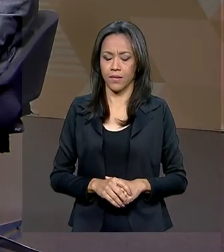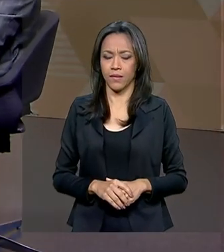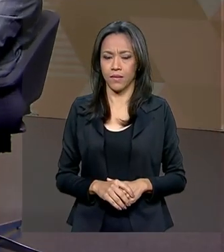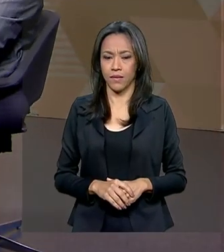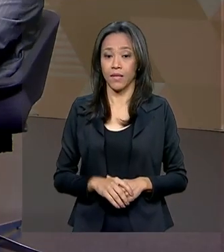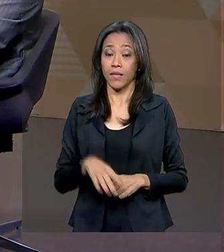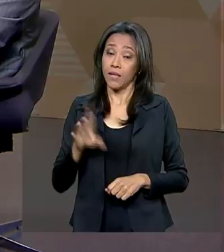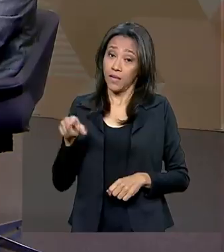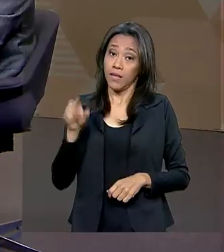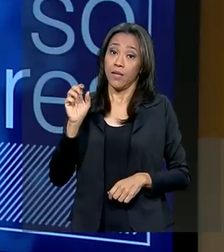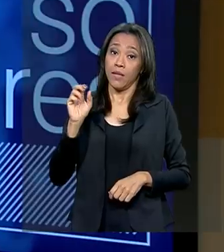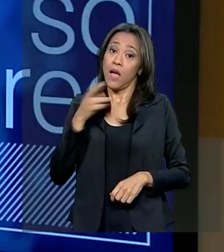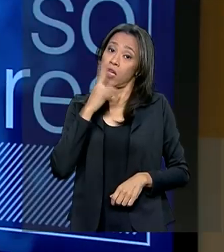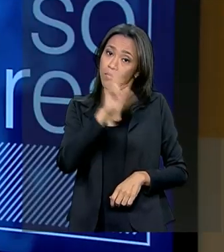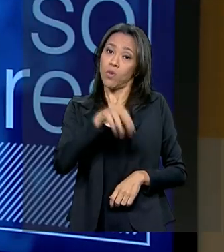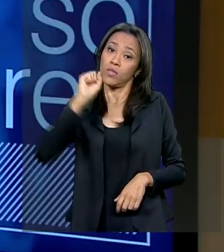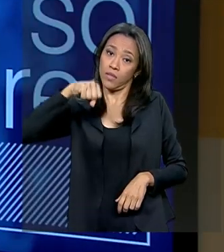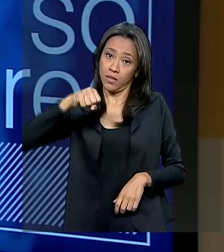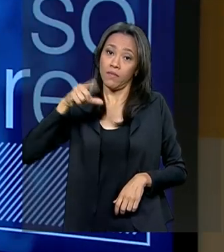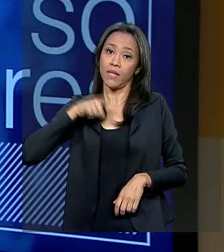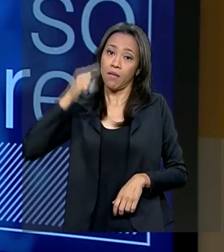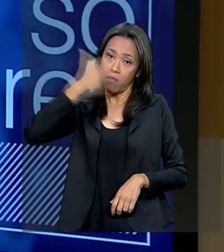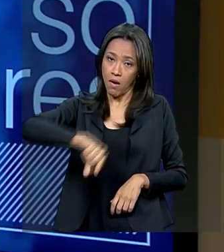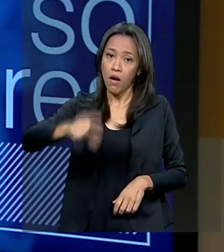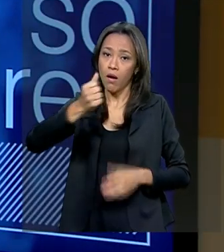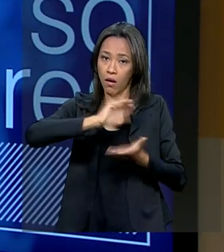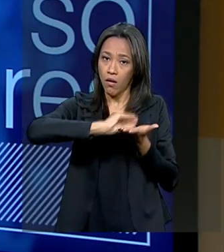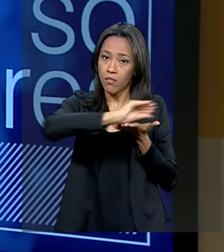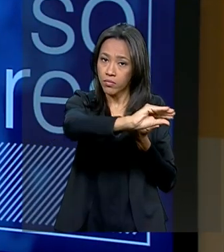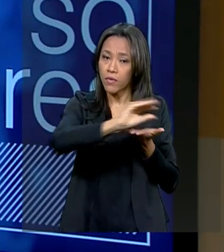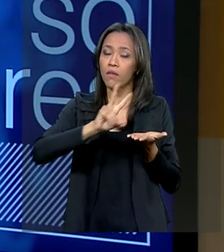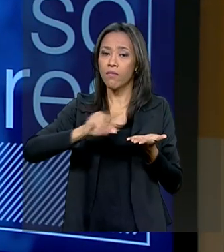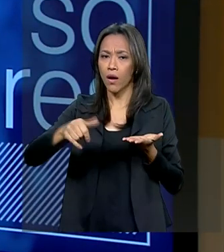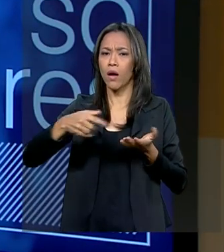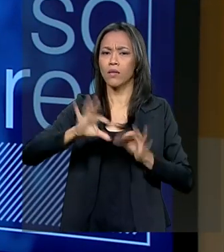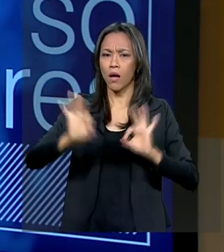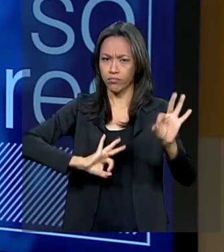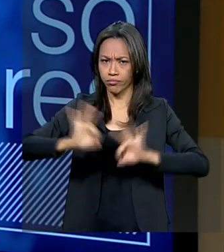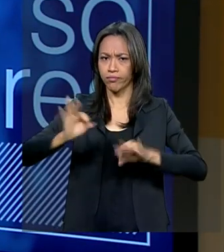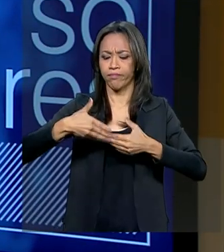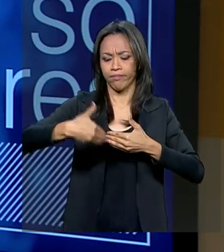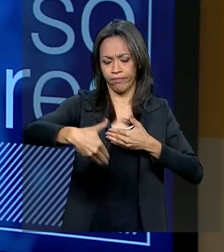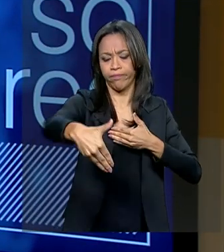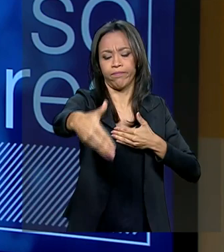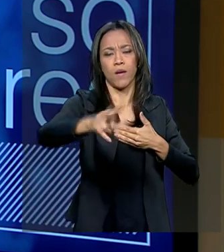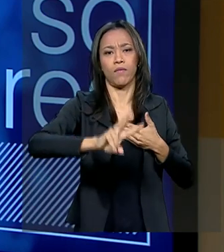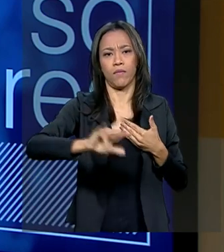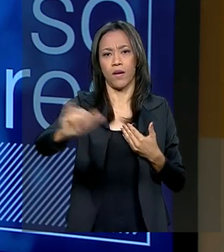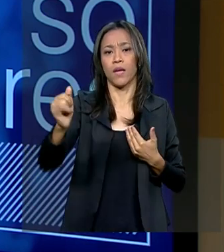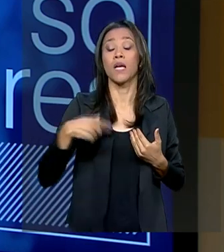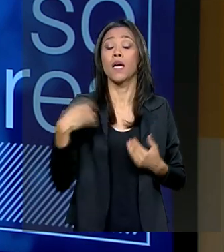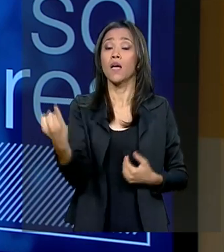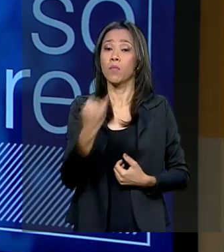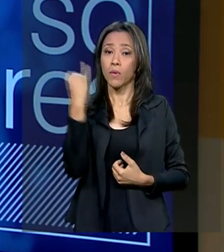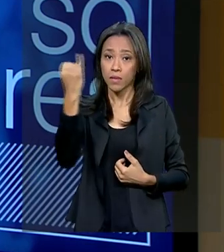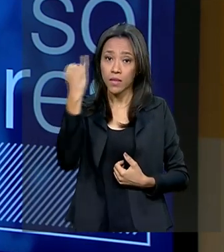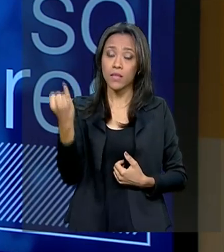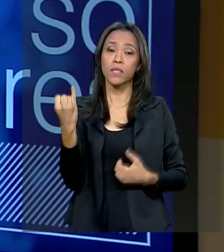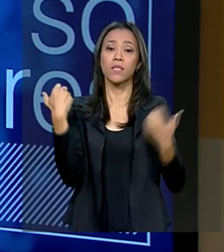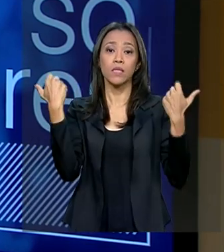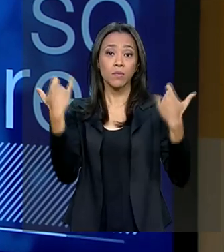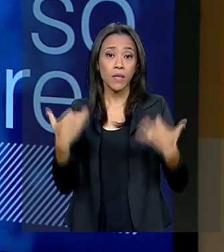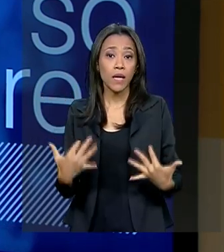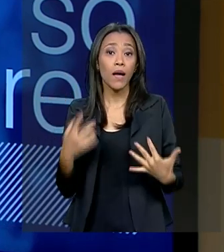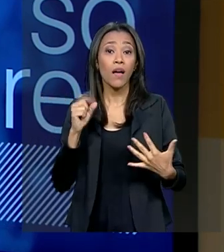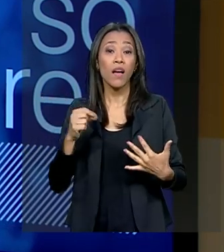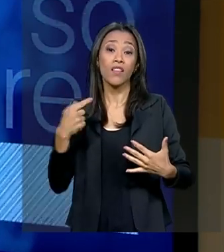Fragoso, sim. Resposta é sim. Isso deve estar sendo viabilizado agora. É importante que seja dito, que a gente vive do mal